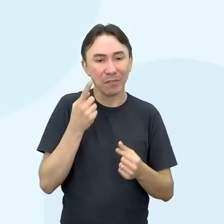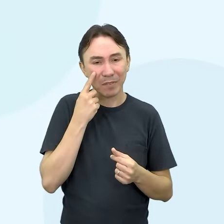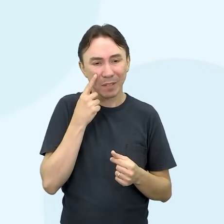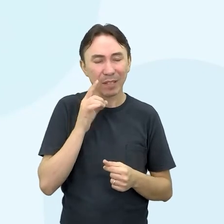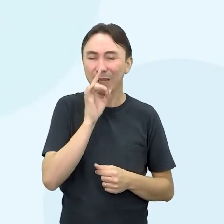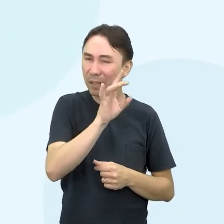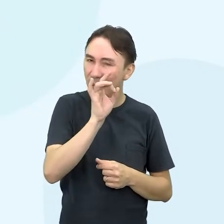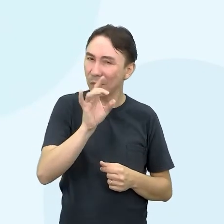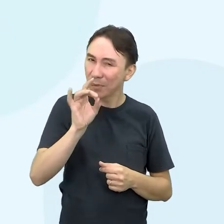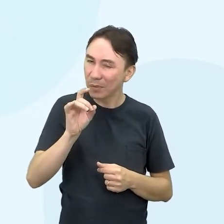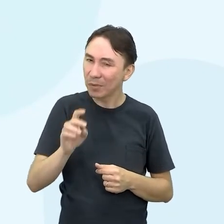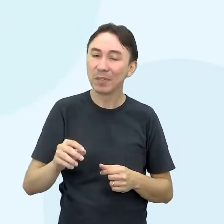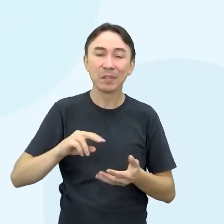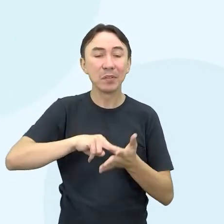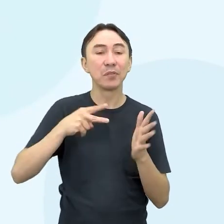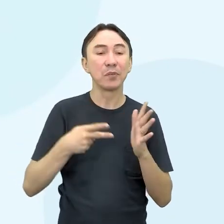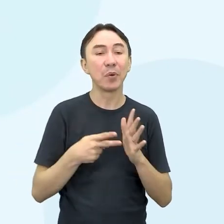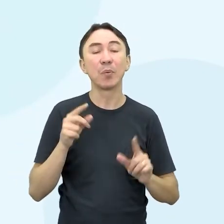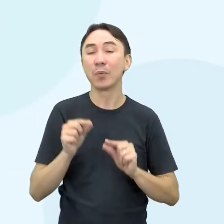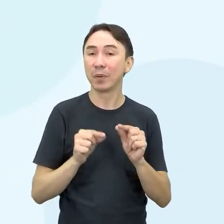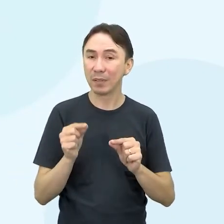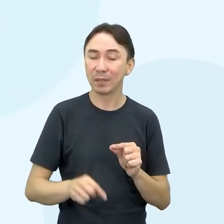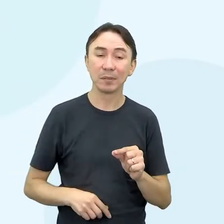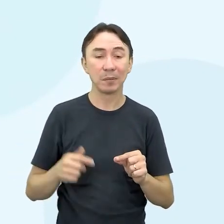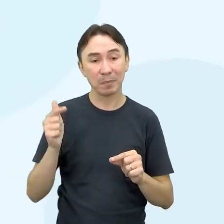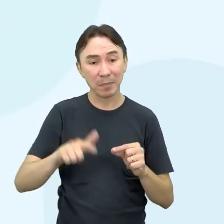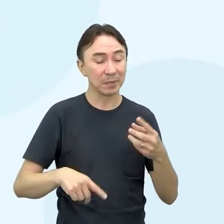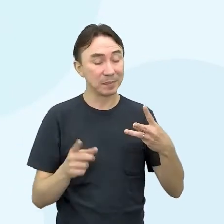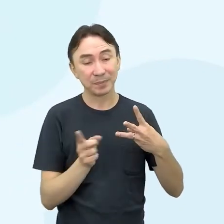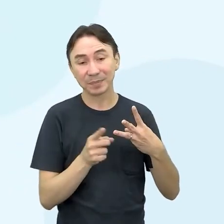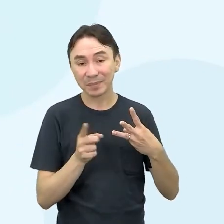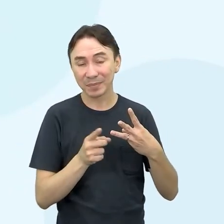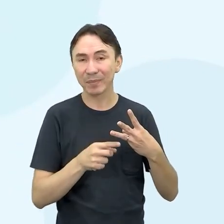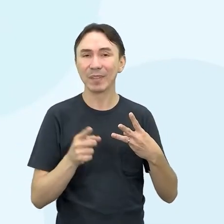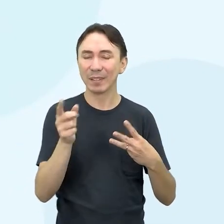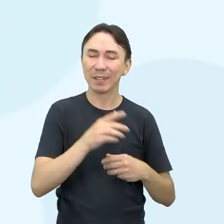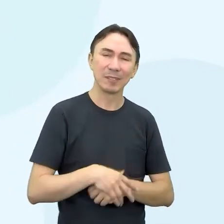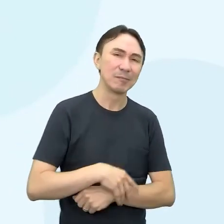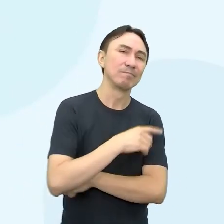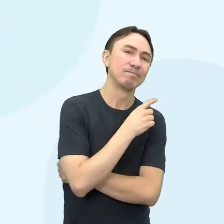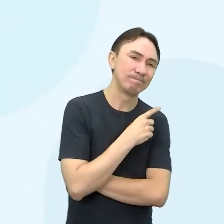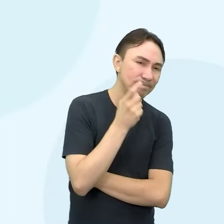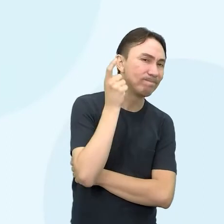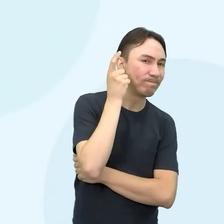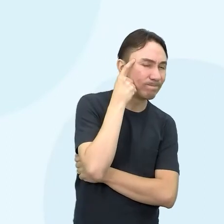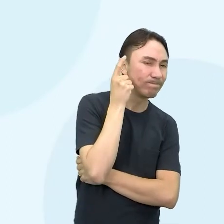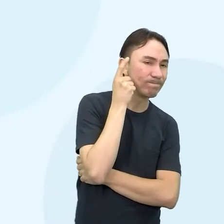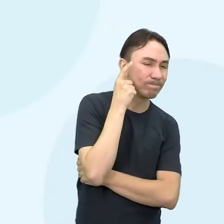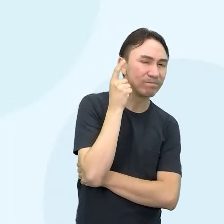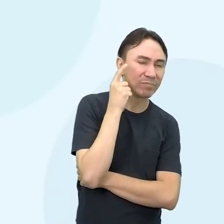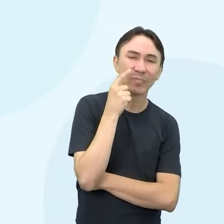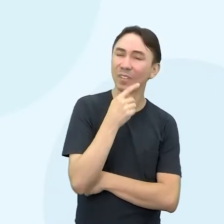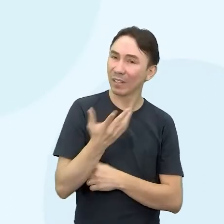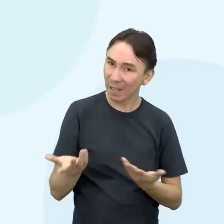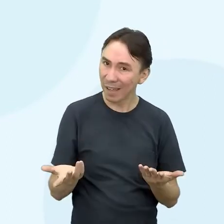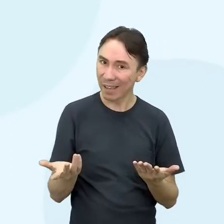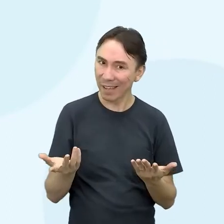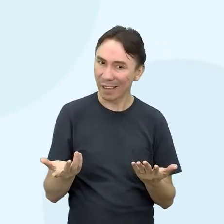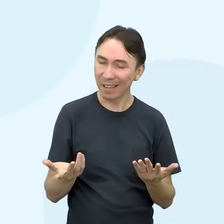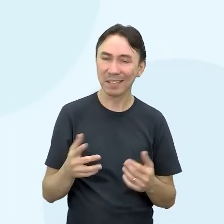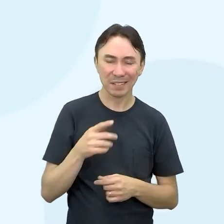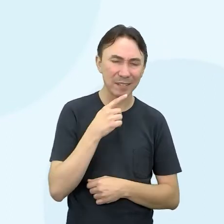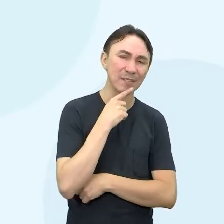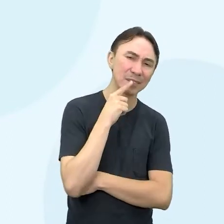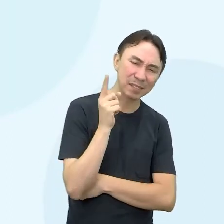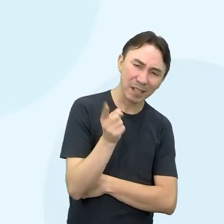significa e ser realista. Tá aí, ó. O que é ser realista, né? É acreditar que a ideia vai dar